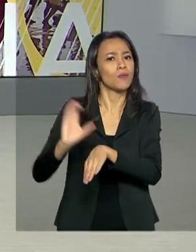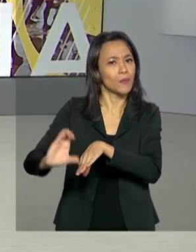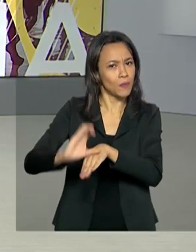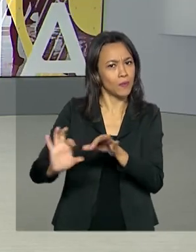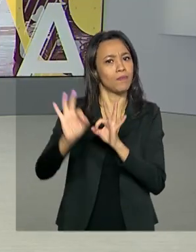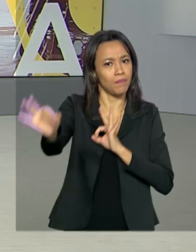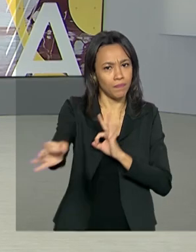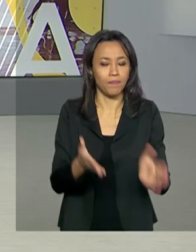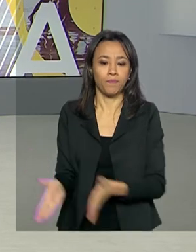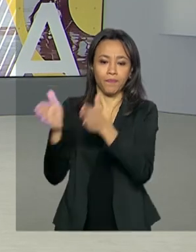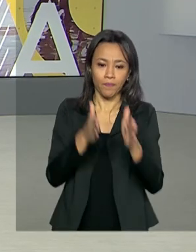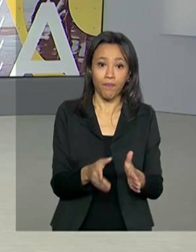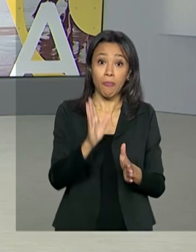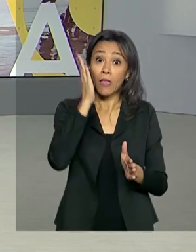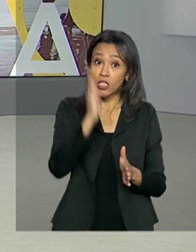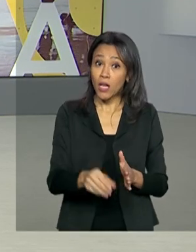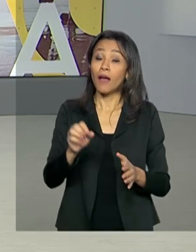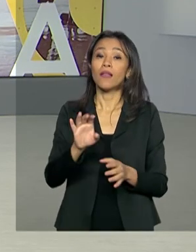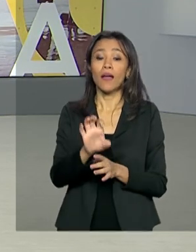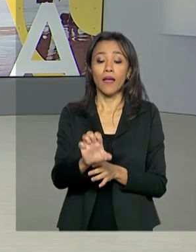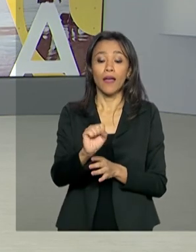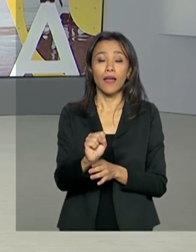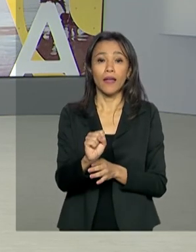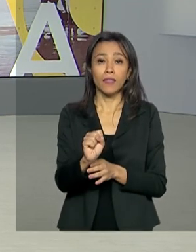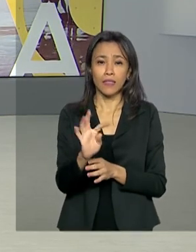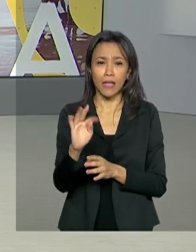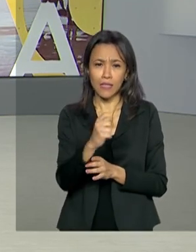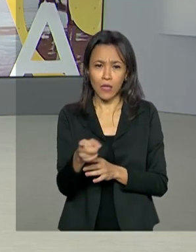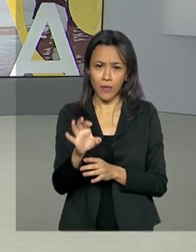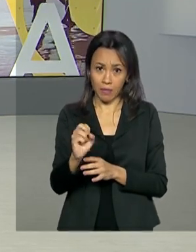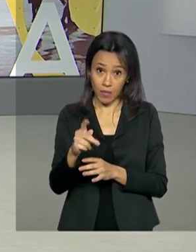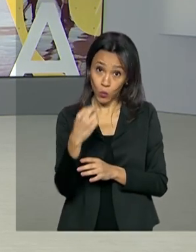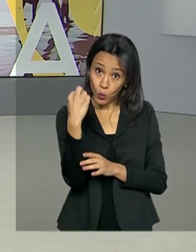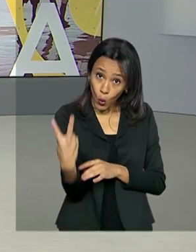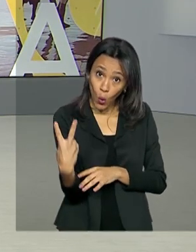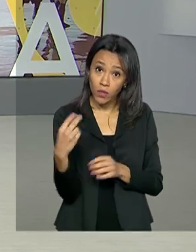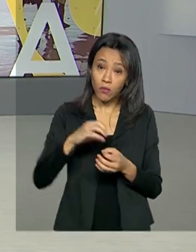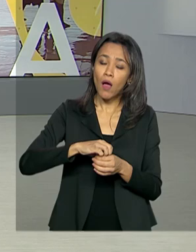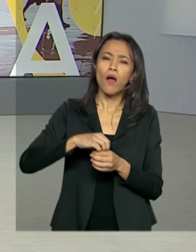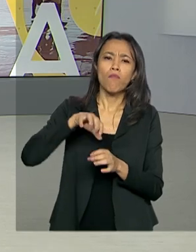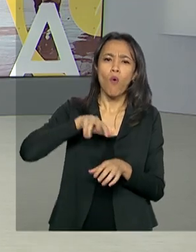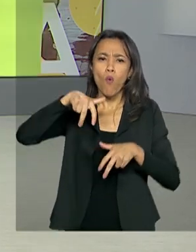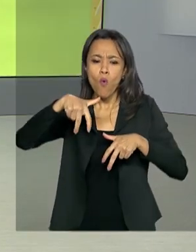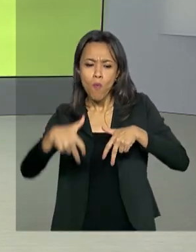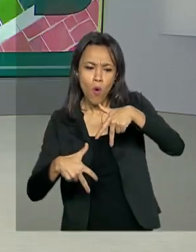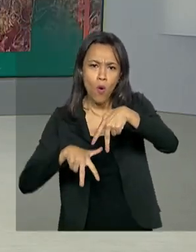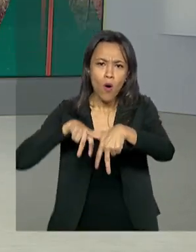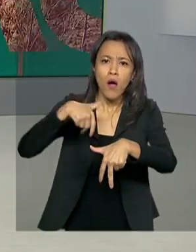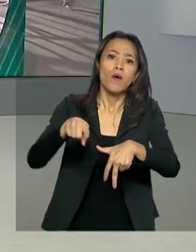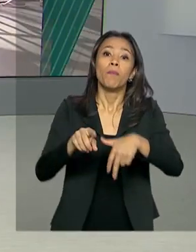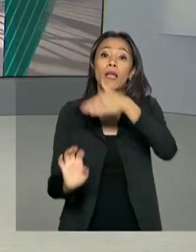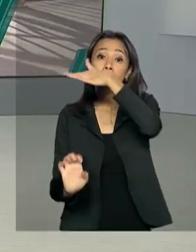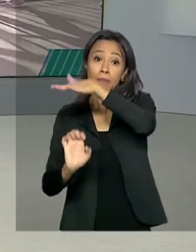Já estão na Estação Espacial Internacional os dois astronautas da NASA que chegaram ao espaço pela empresa privada